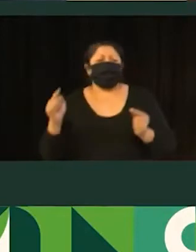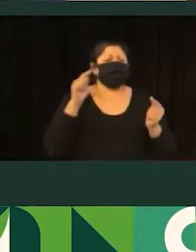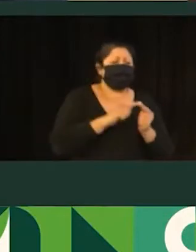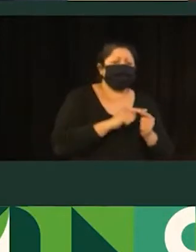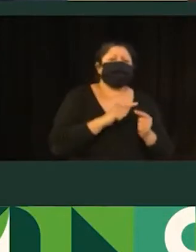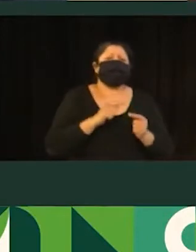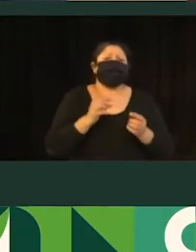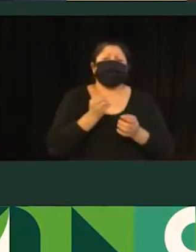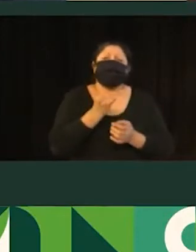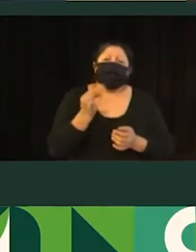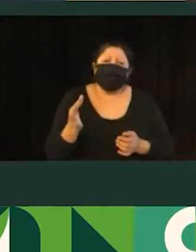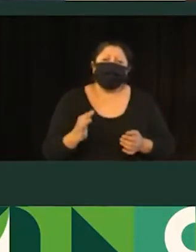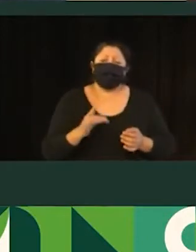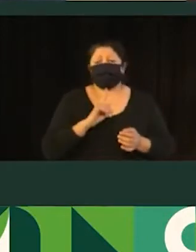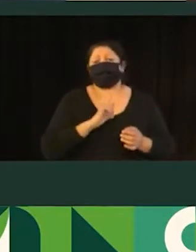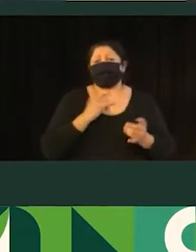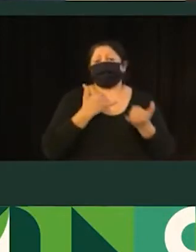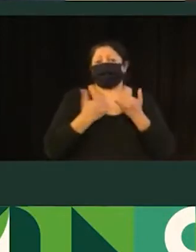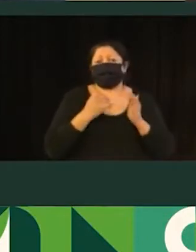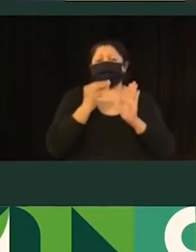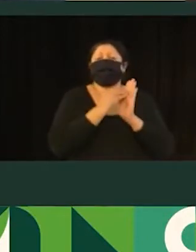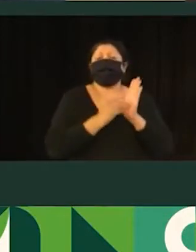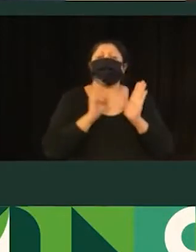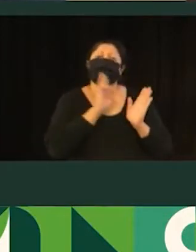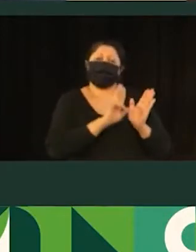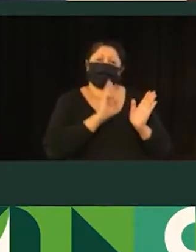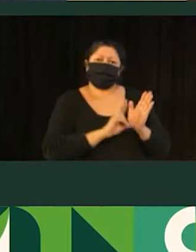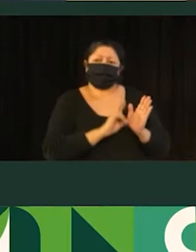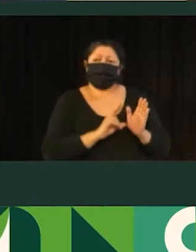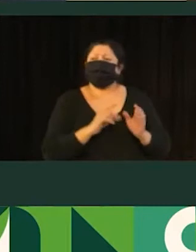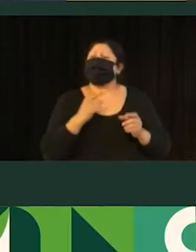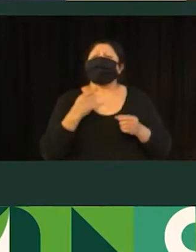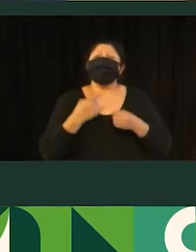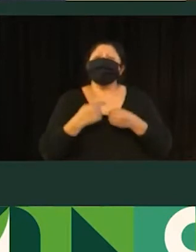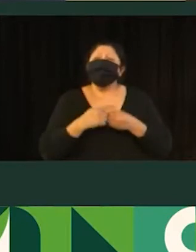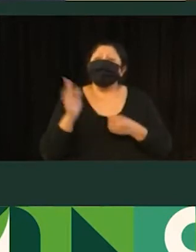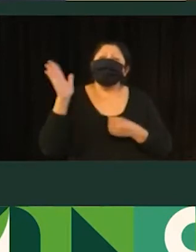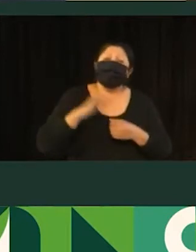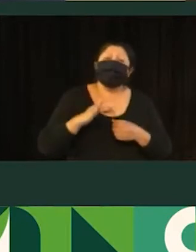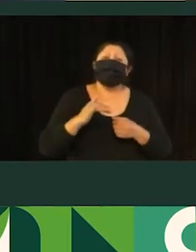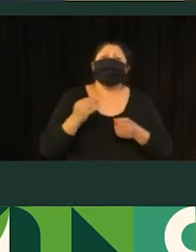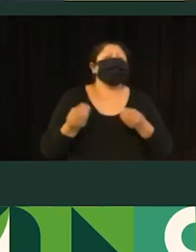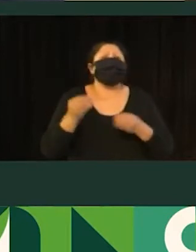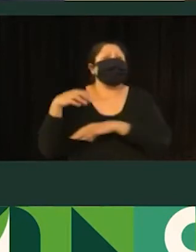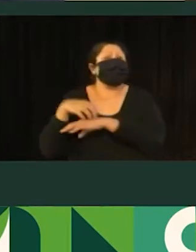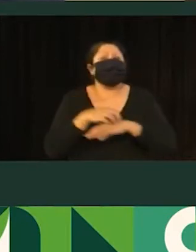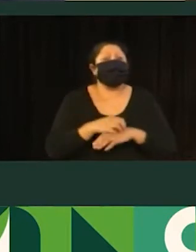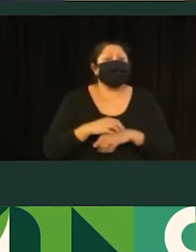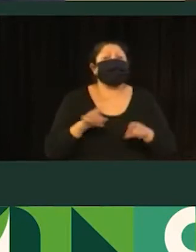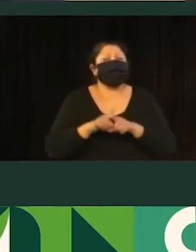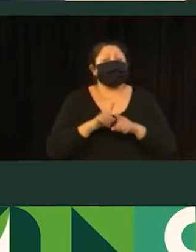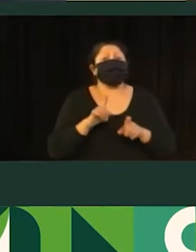viagem. Então, aqui, um exemplo do formulário, perguntando a cidade, de onde veio o veículo. Também foram feitas contagens